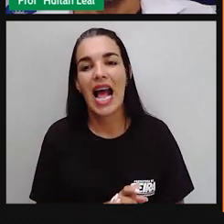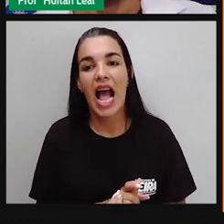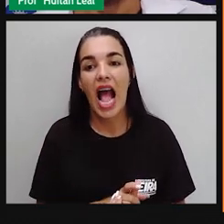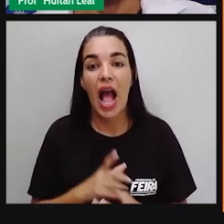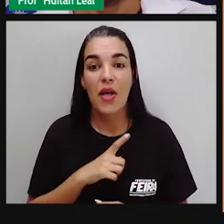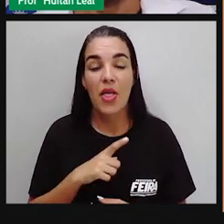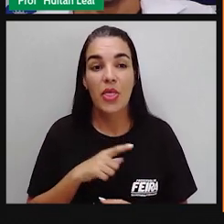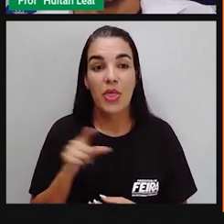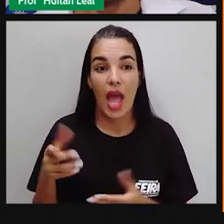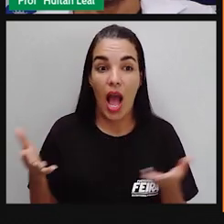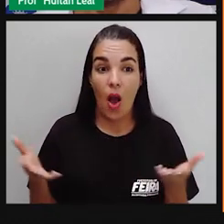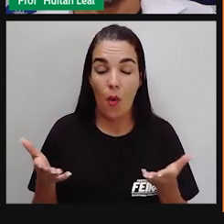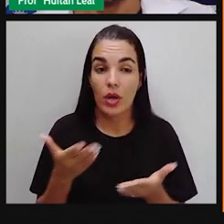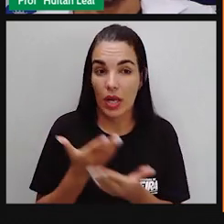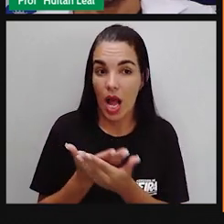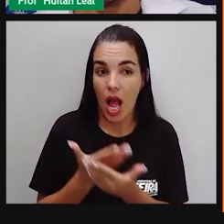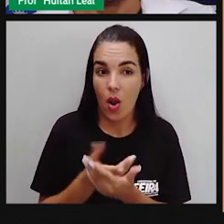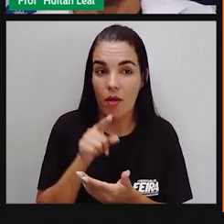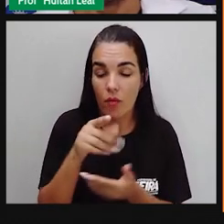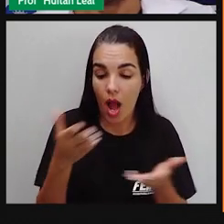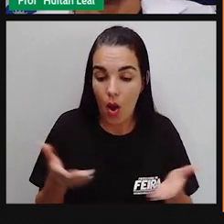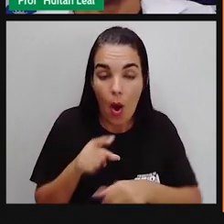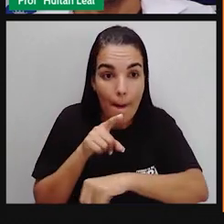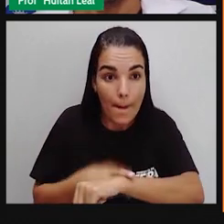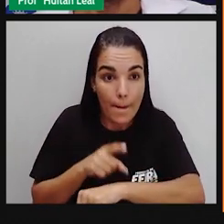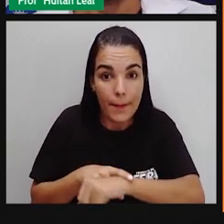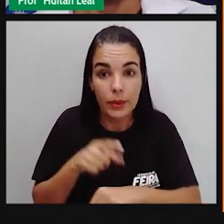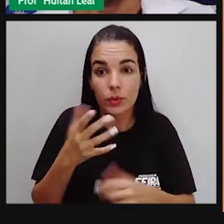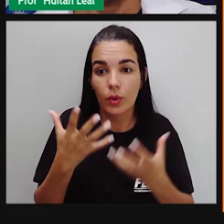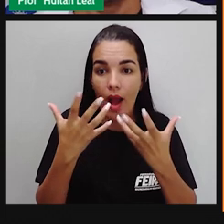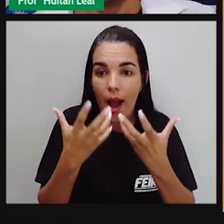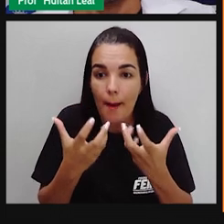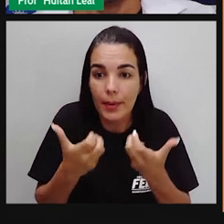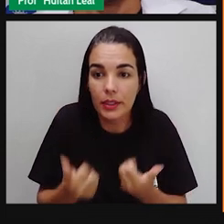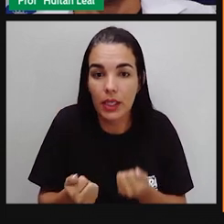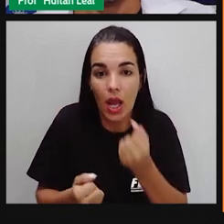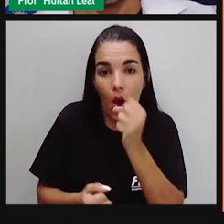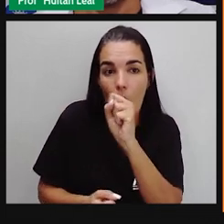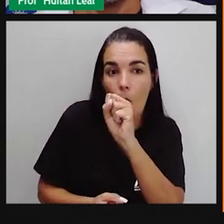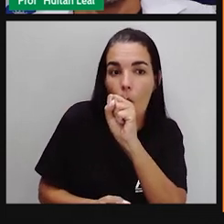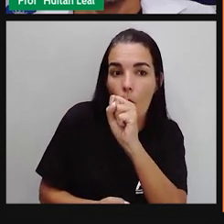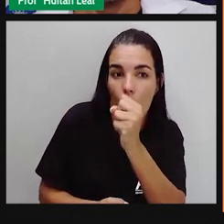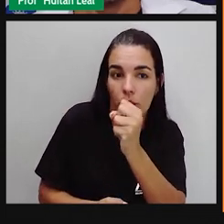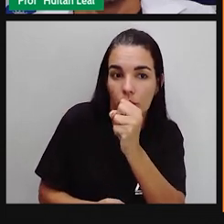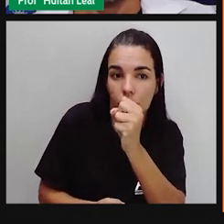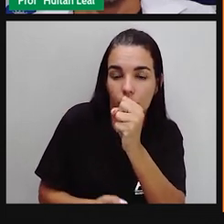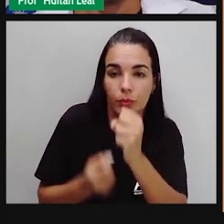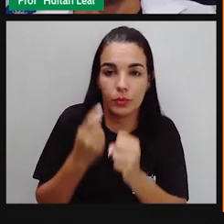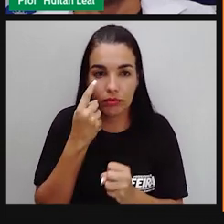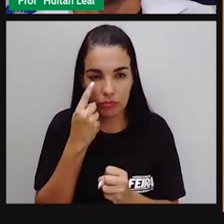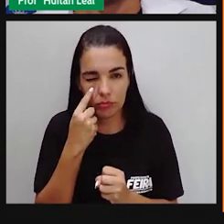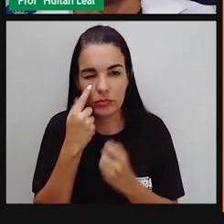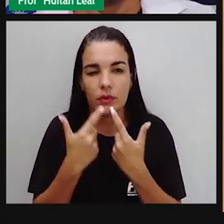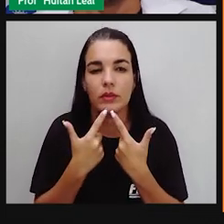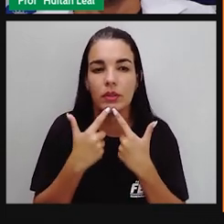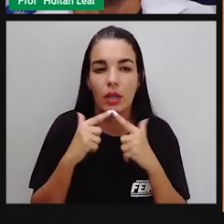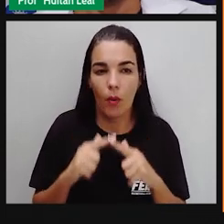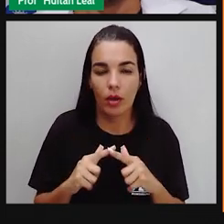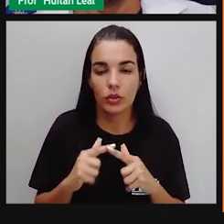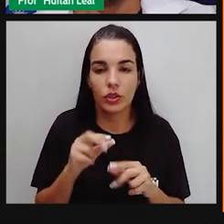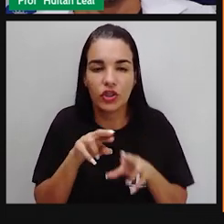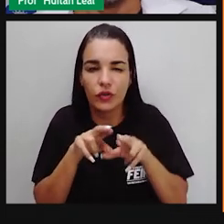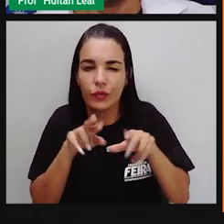Mas nessa primeira etapa, nessa aula, nesse momento, nós vamos estudar esses oito tipos de